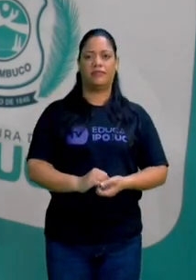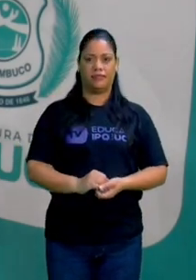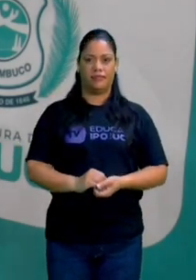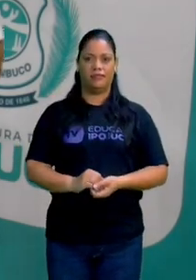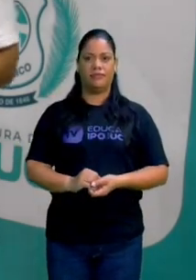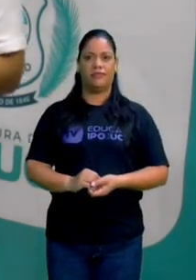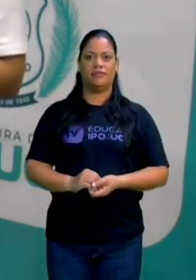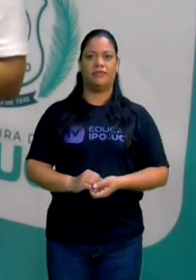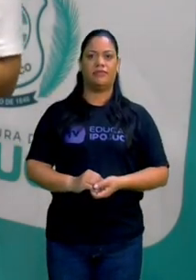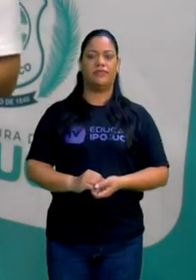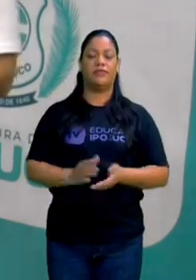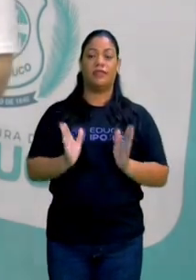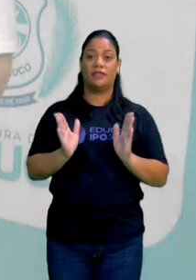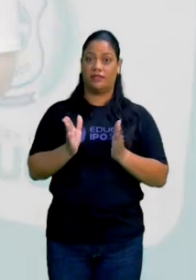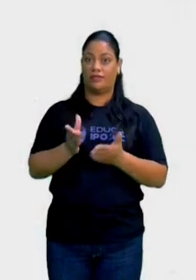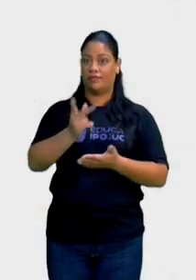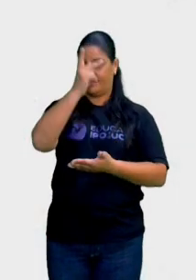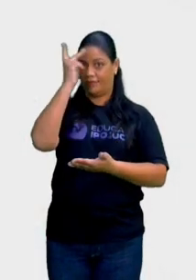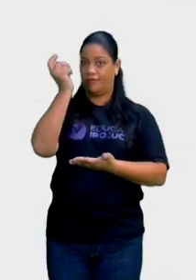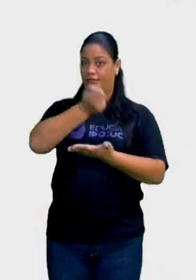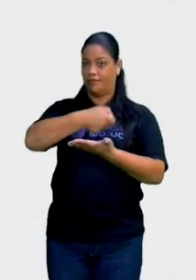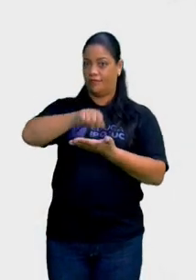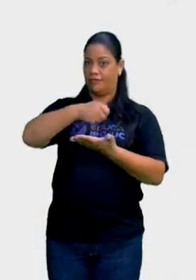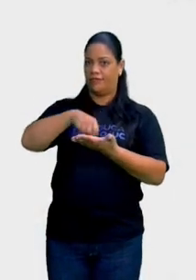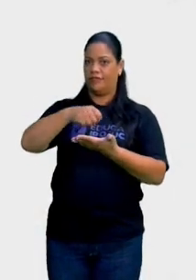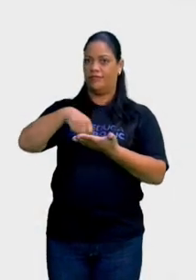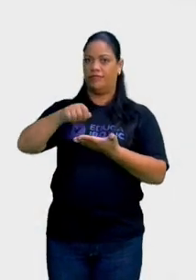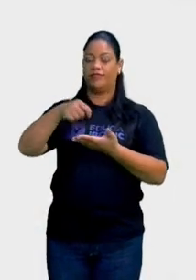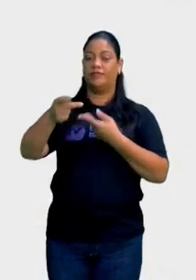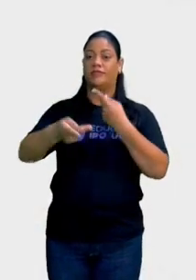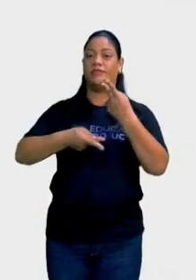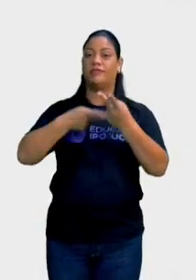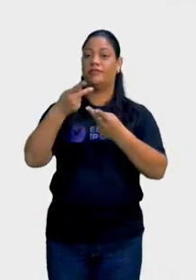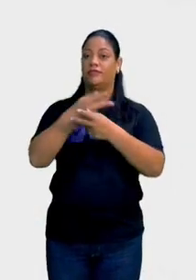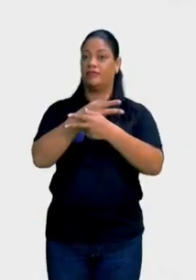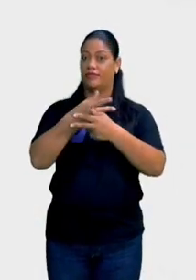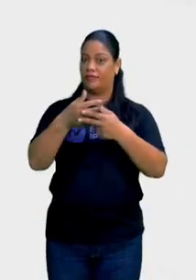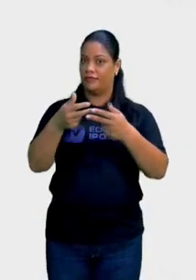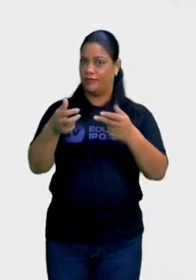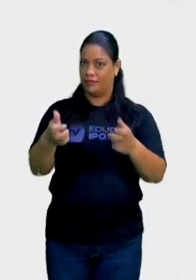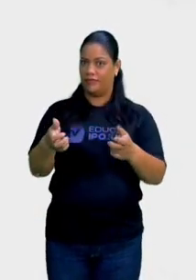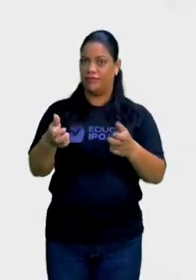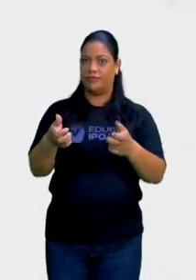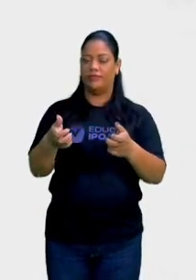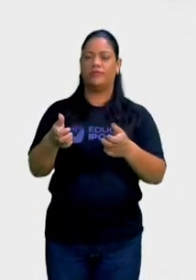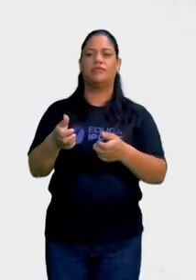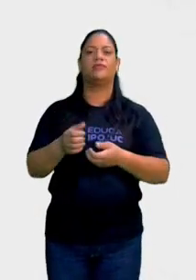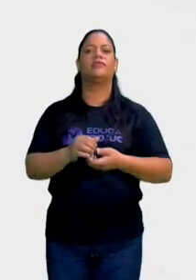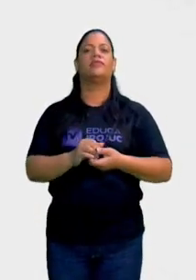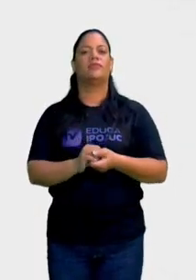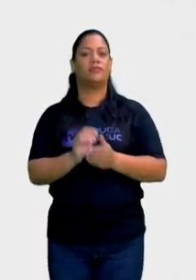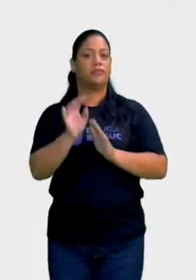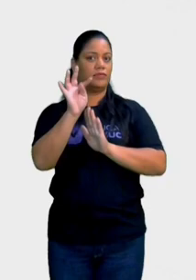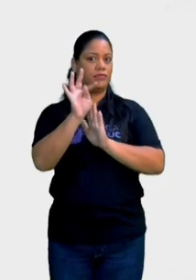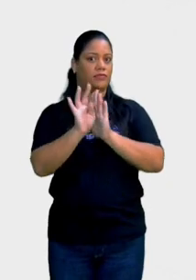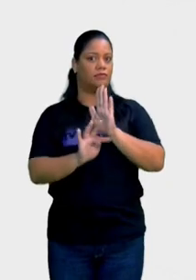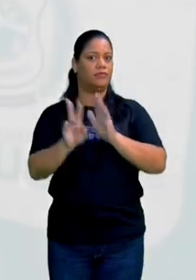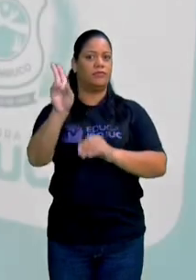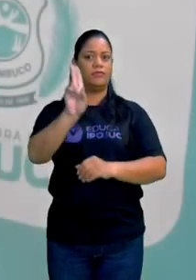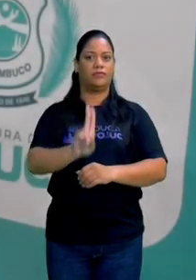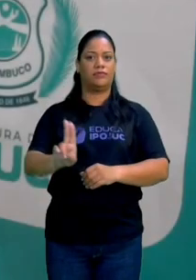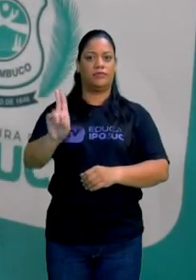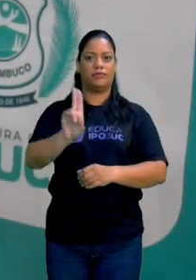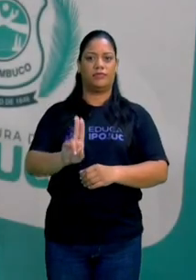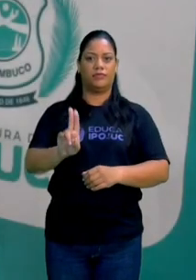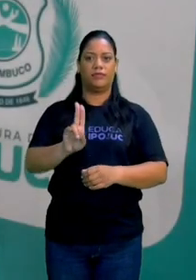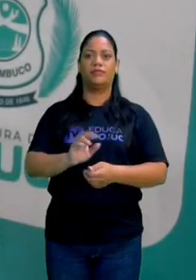Já a intenção de um autor é quando ele quer dizer algo, com ou por meio de um texto. Olhando